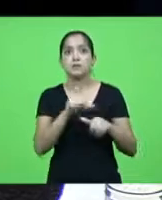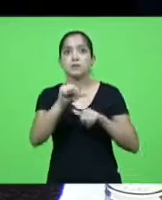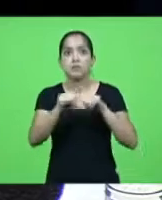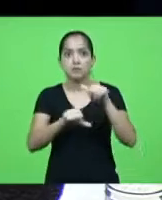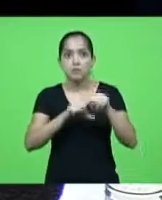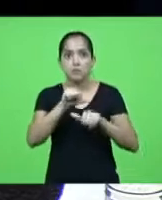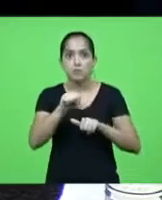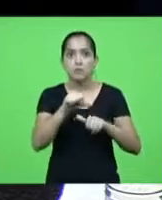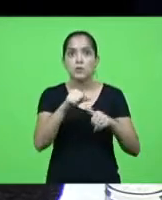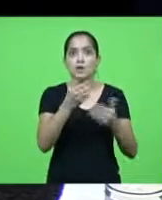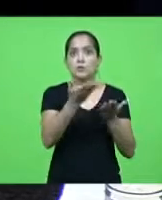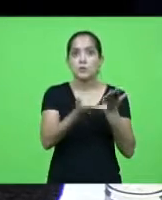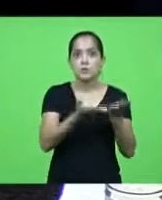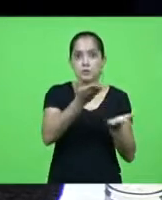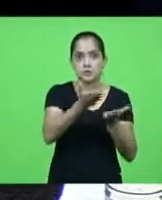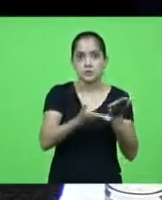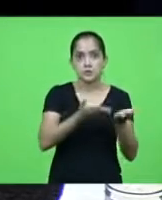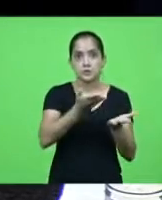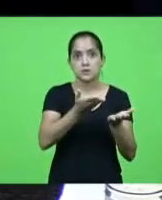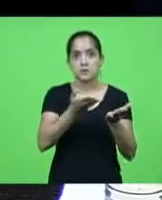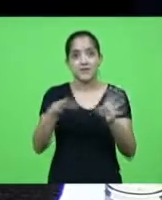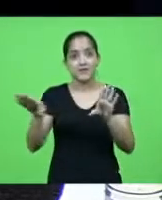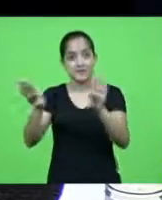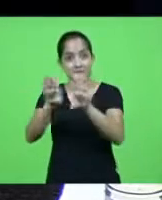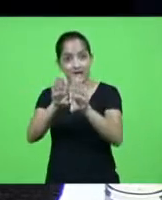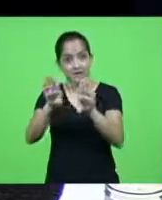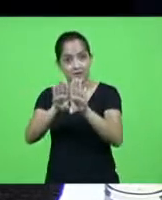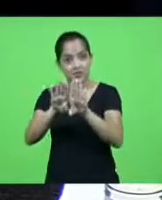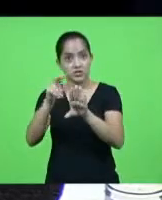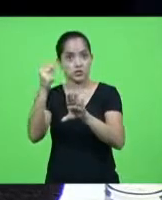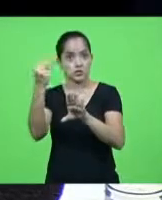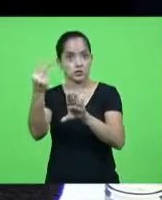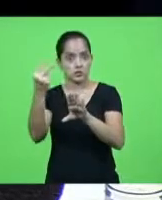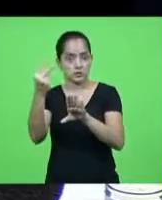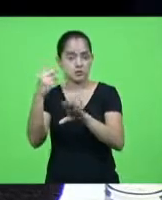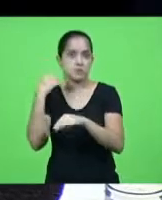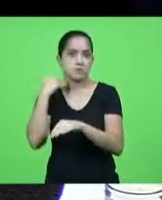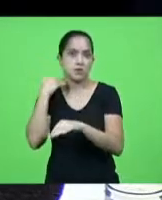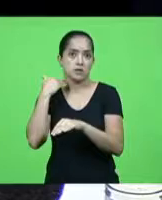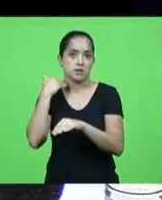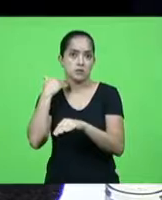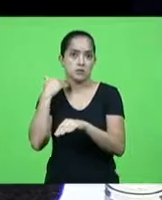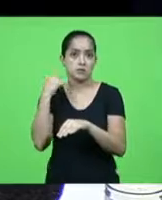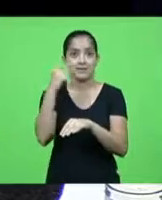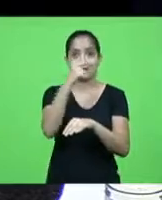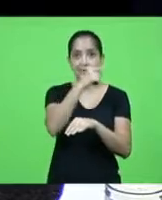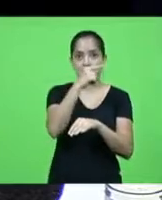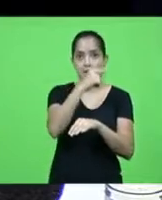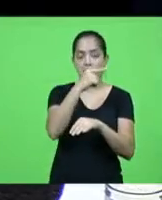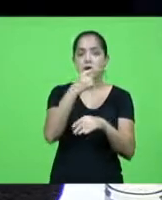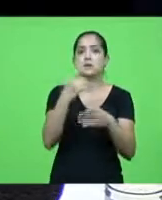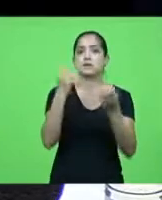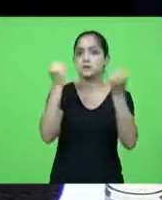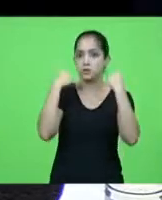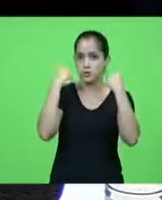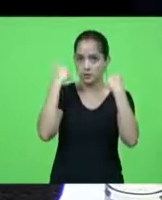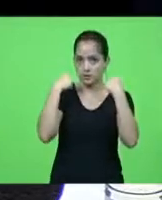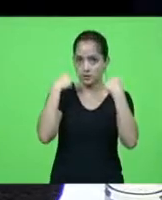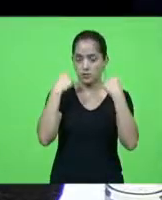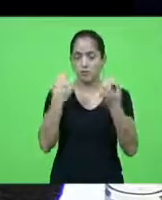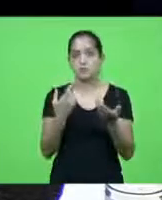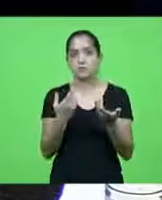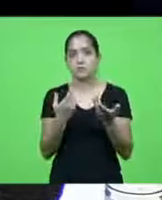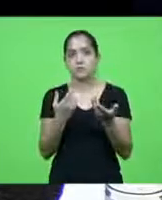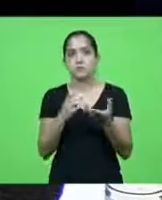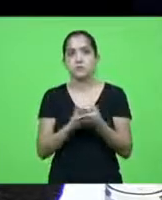atendimento, fechamento de duas agências e um posto de atendimento em Chapecó, fechamento de uma agência,